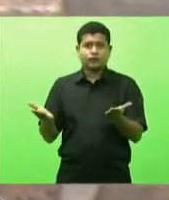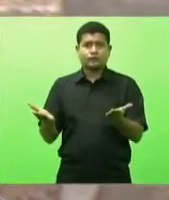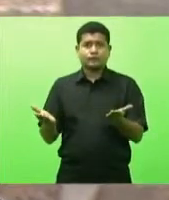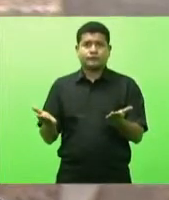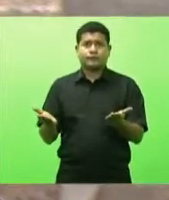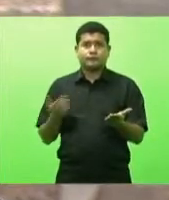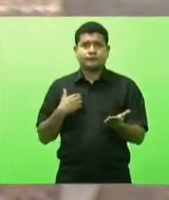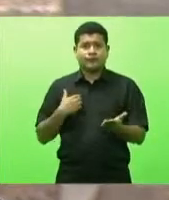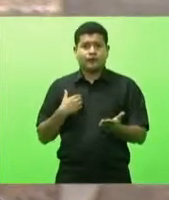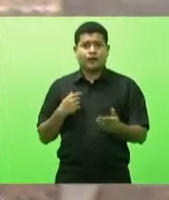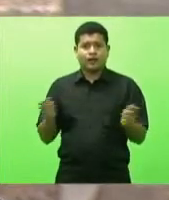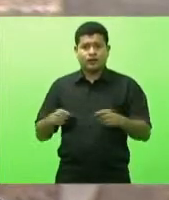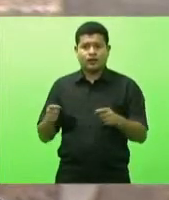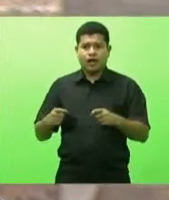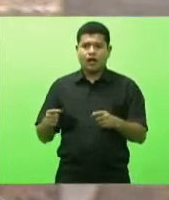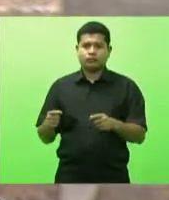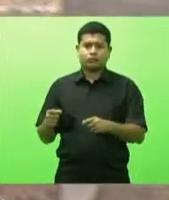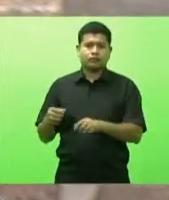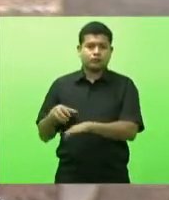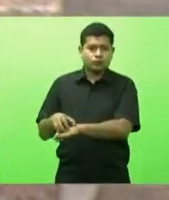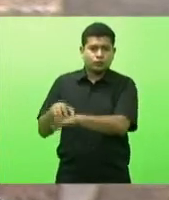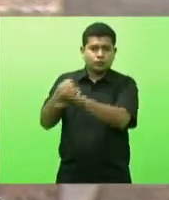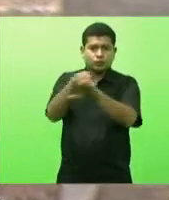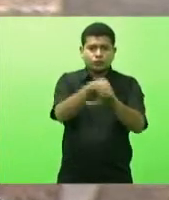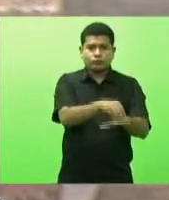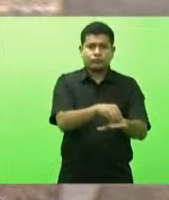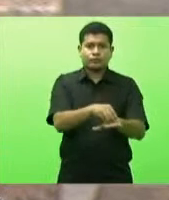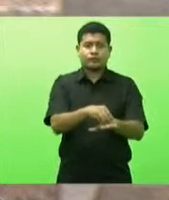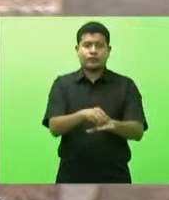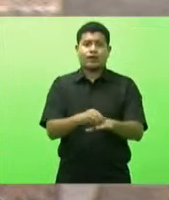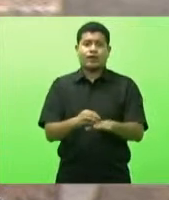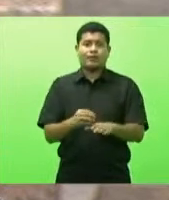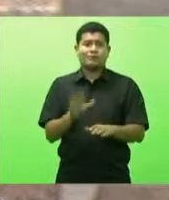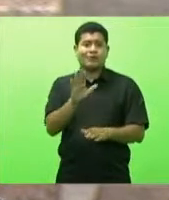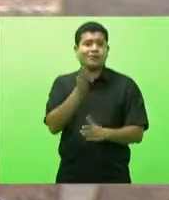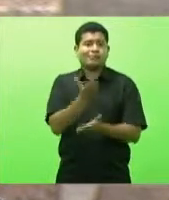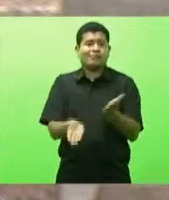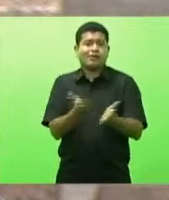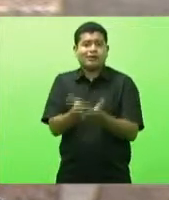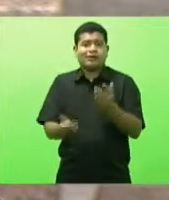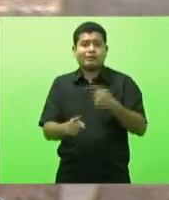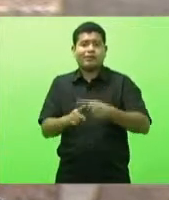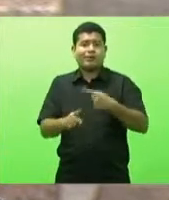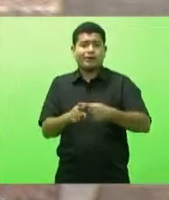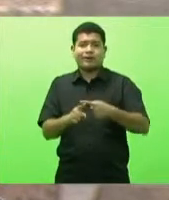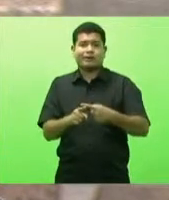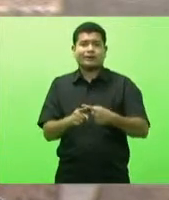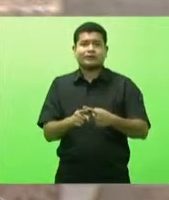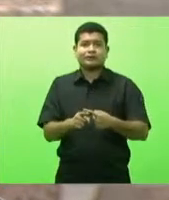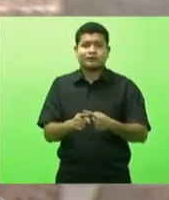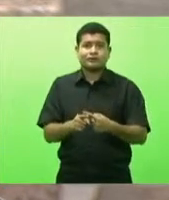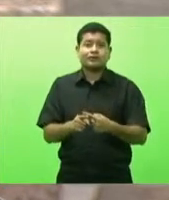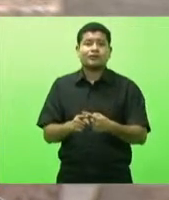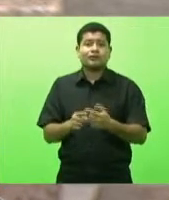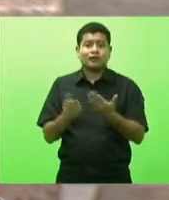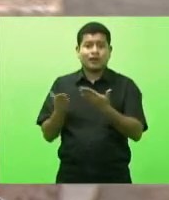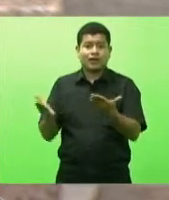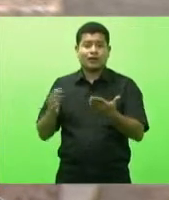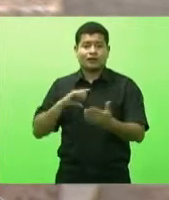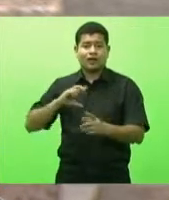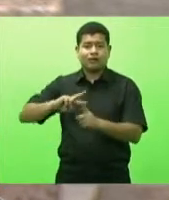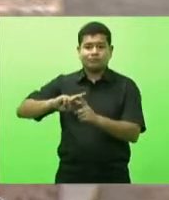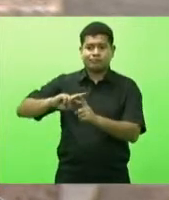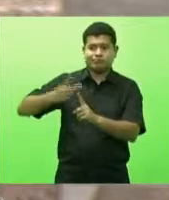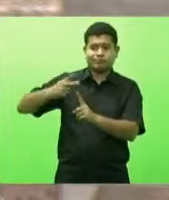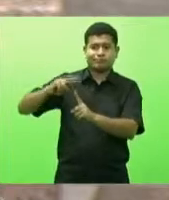encaminhar as vacinas eles estão sendo perdidos em razão de que há uma haverá uma duplicidade